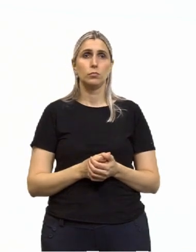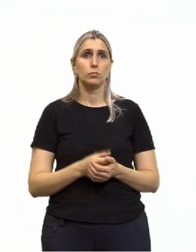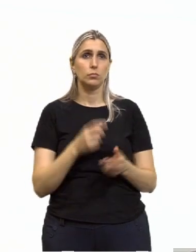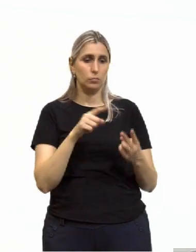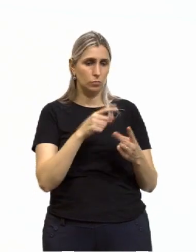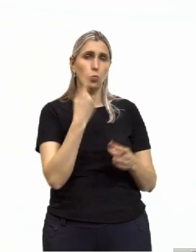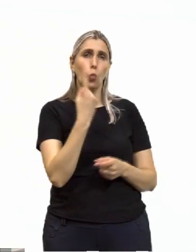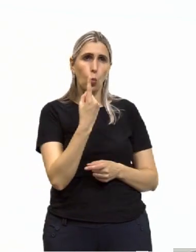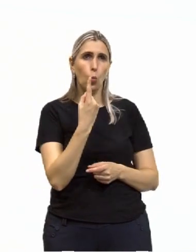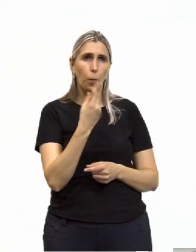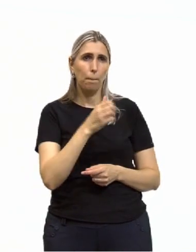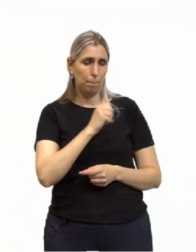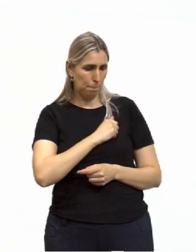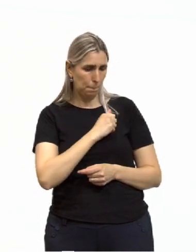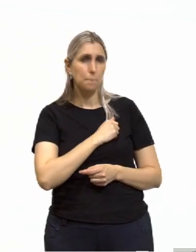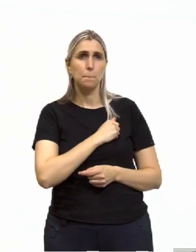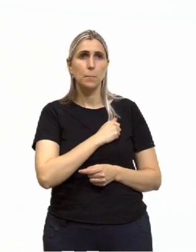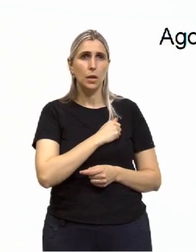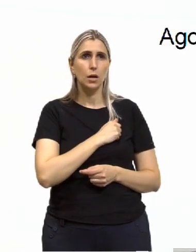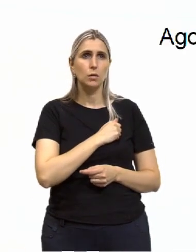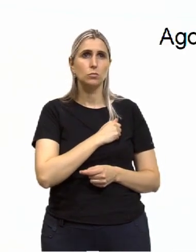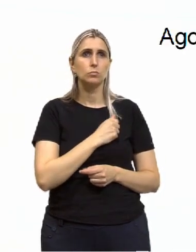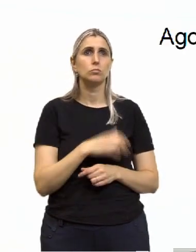pecados, ganância.